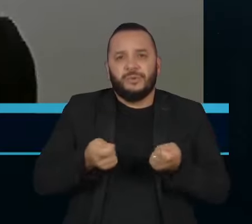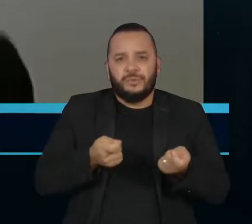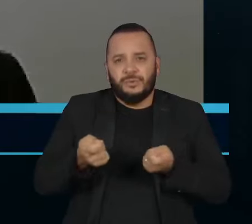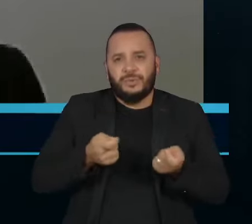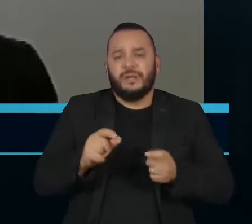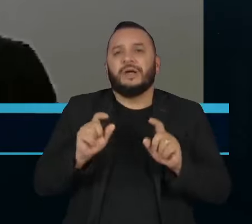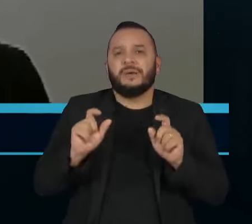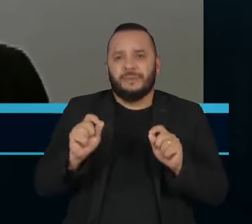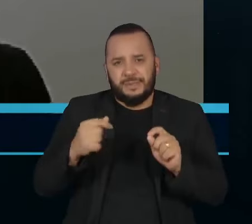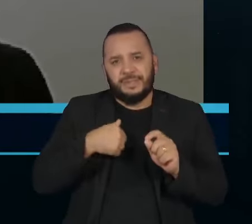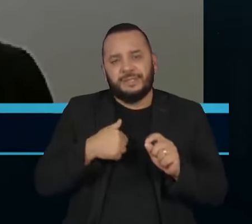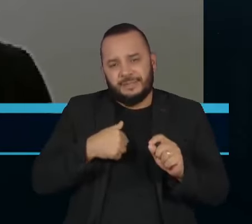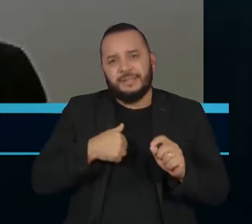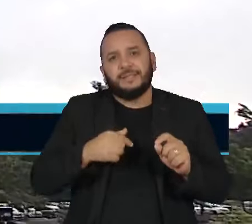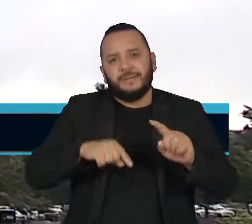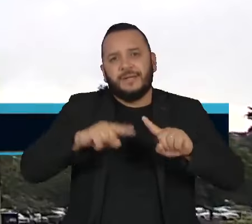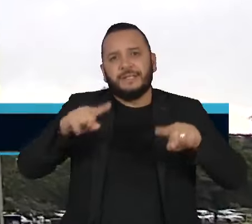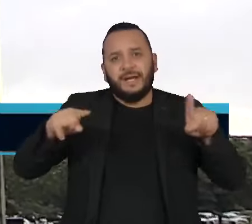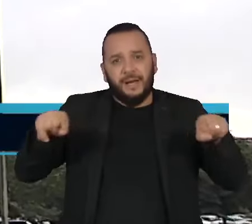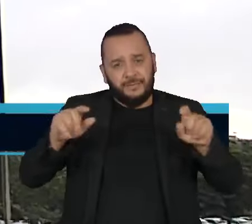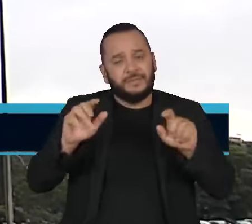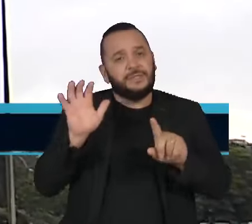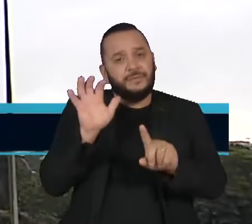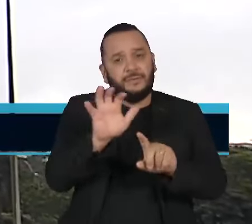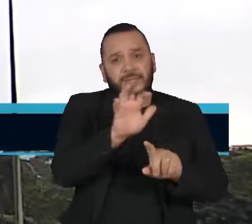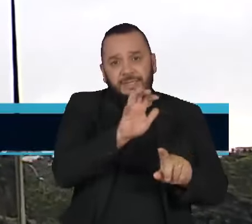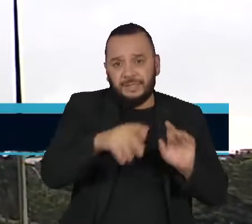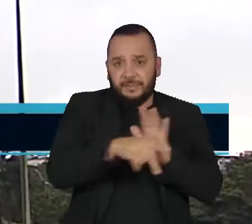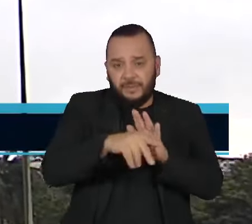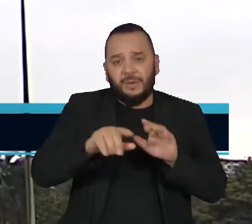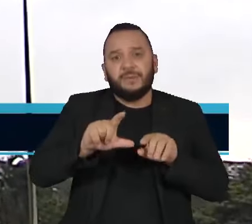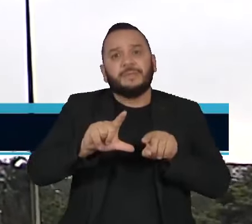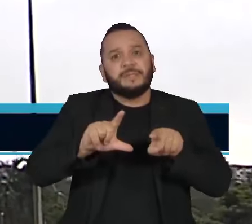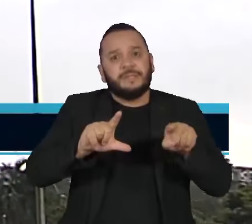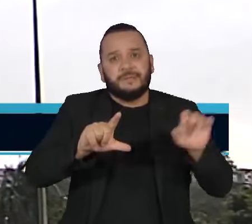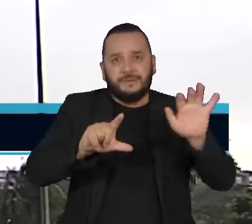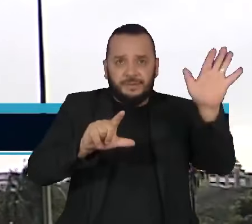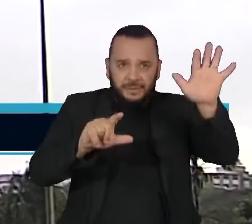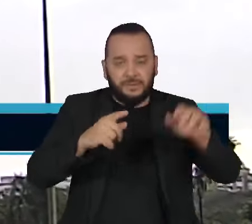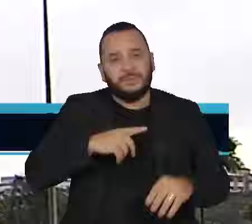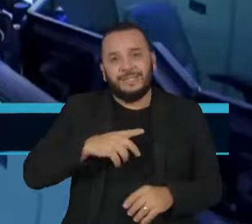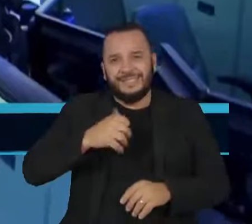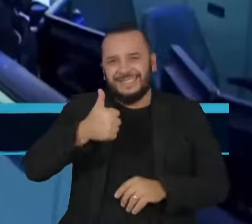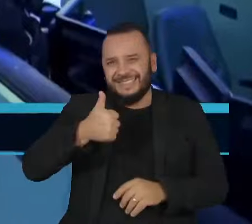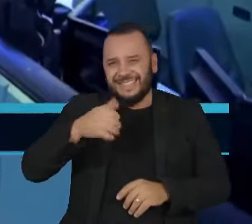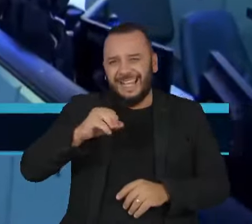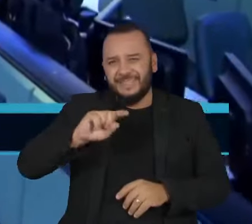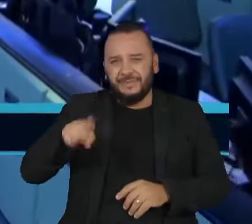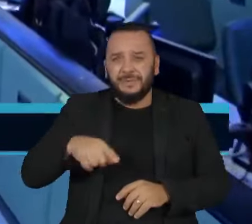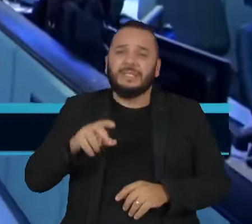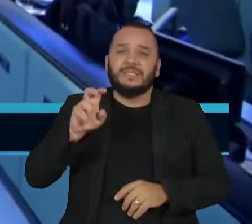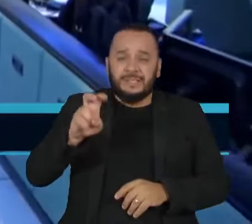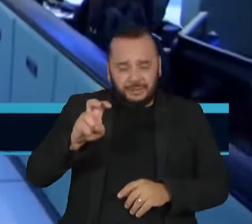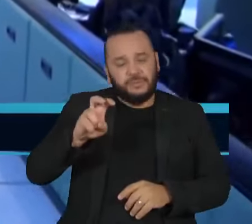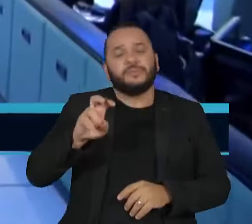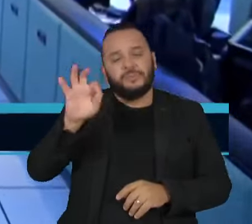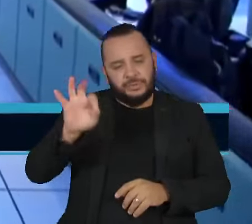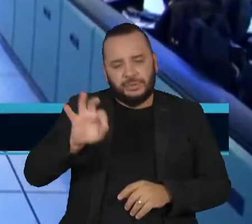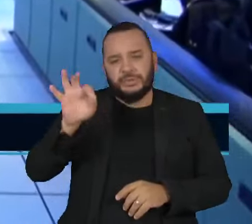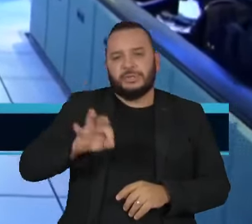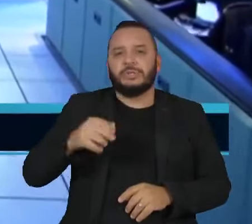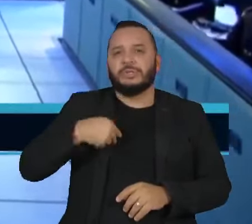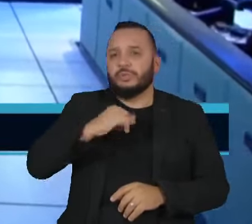variáveis que afetam a inflação. Ao decidir manter a Selic em 10,5% em junho, o Comitê de Política Monetária